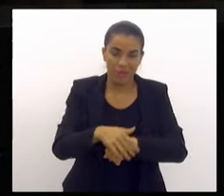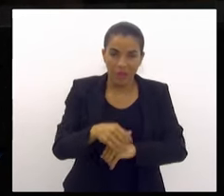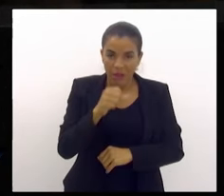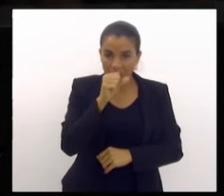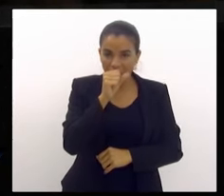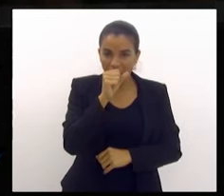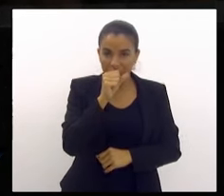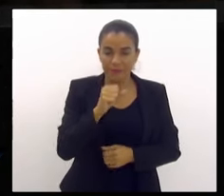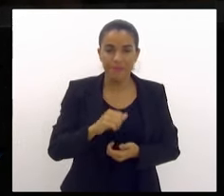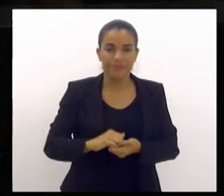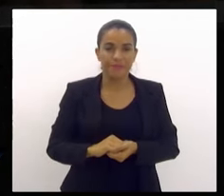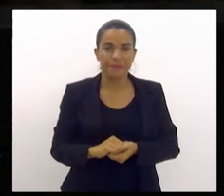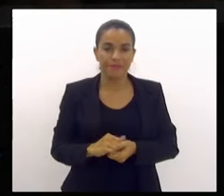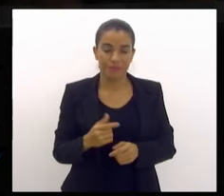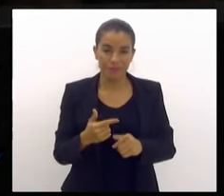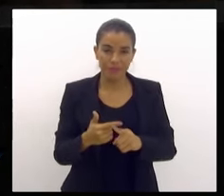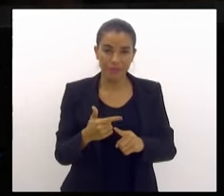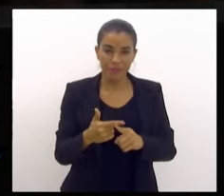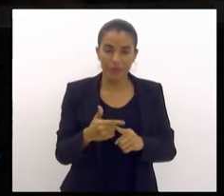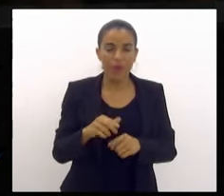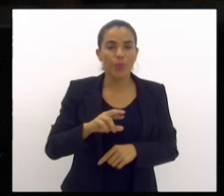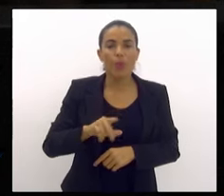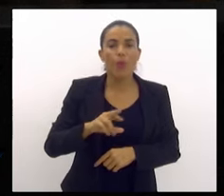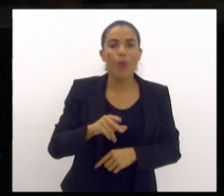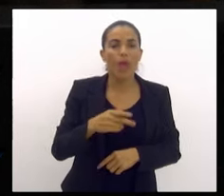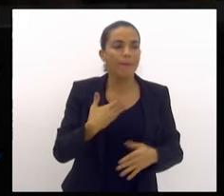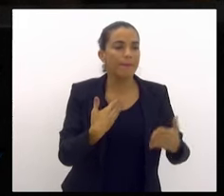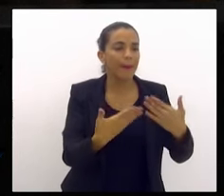porque isso não é assunto